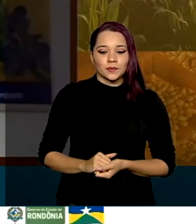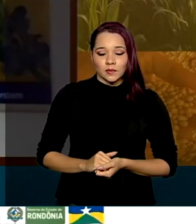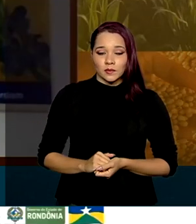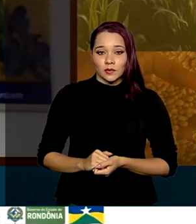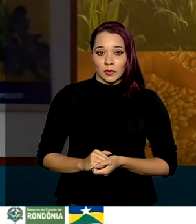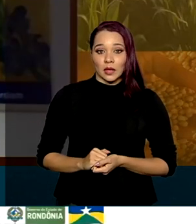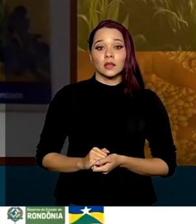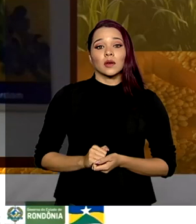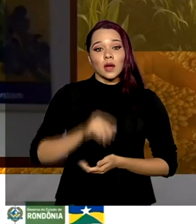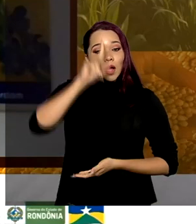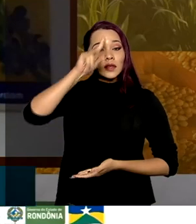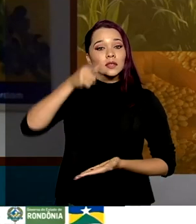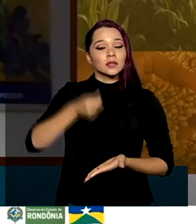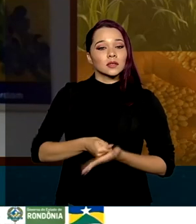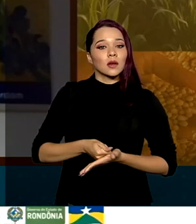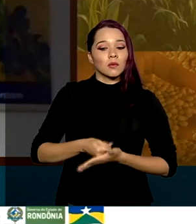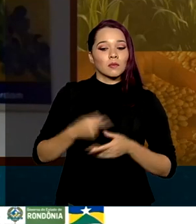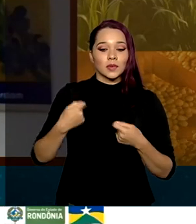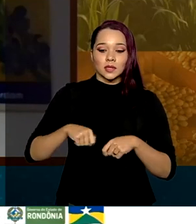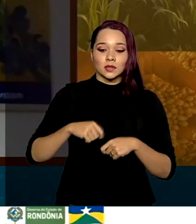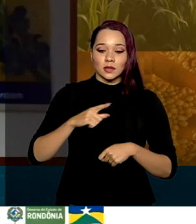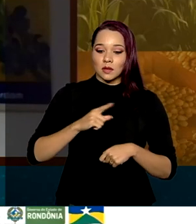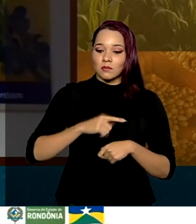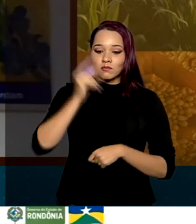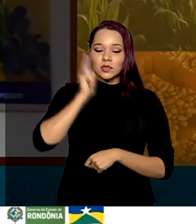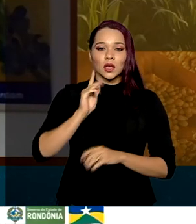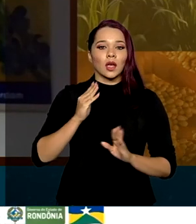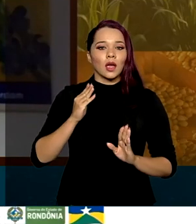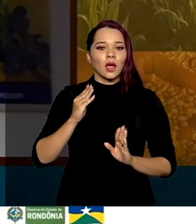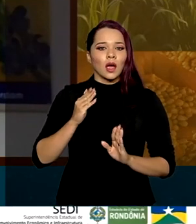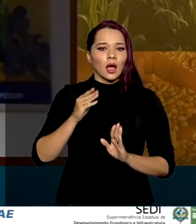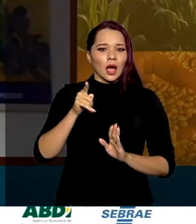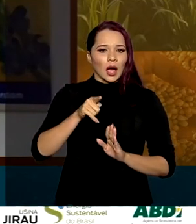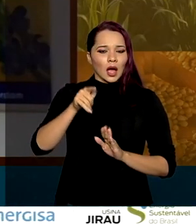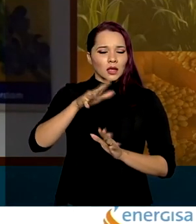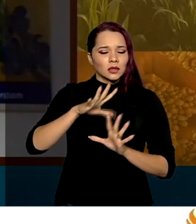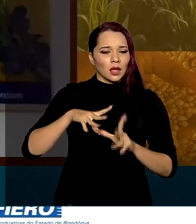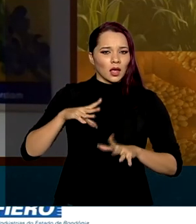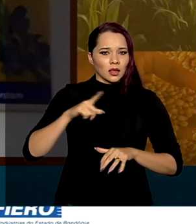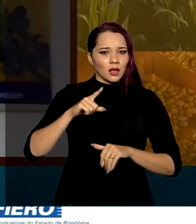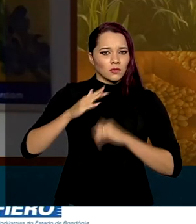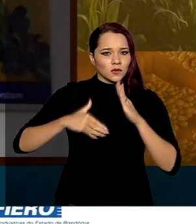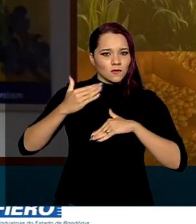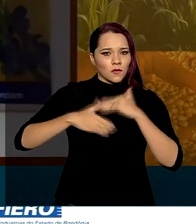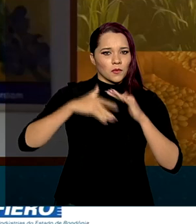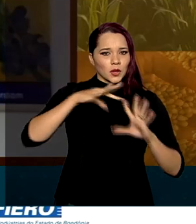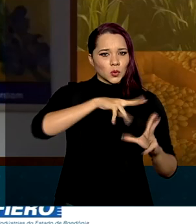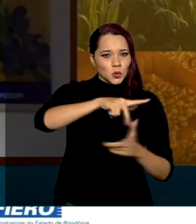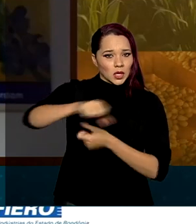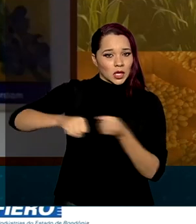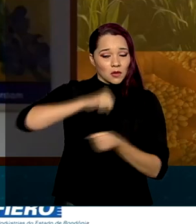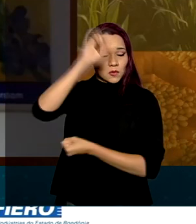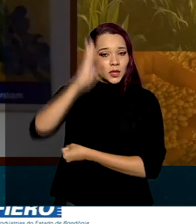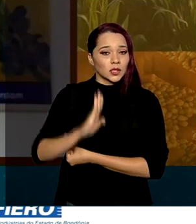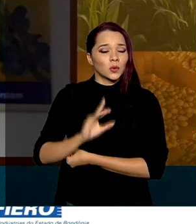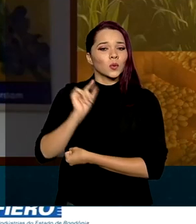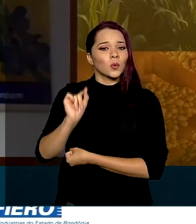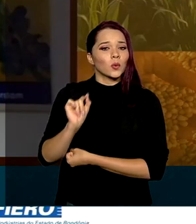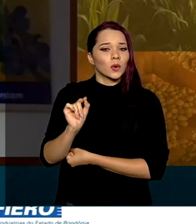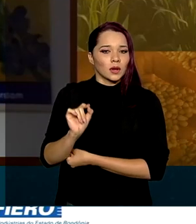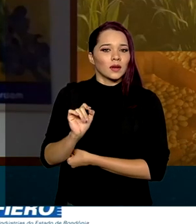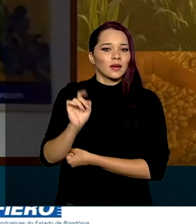decisivo que a gente tem que dar para alcançar o desenvolvimento sustentável no Brasil é efetivamente